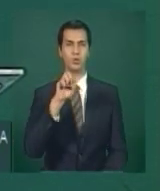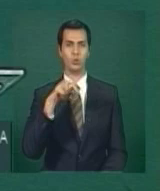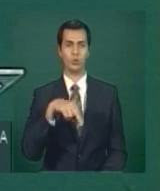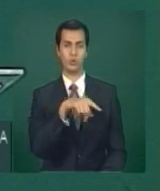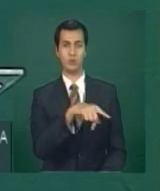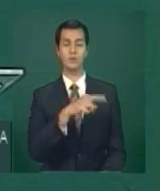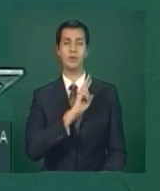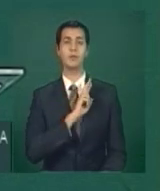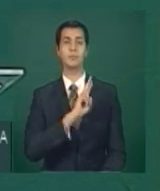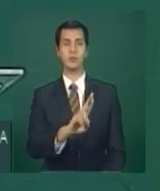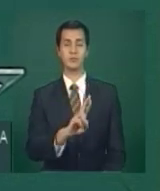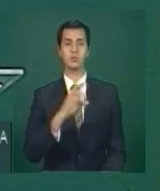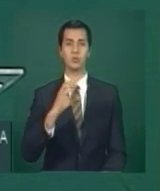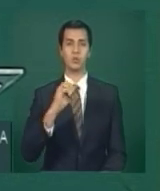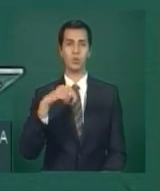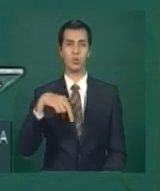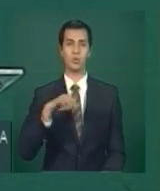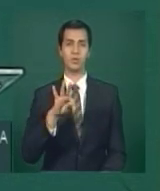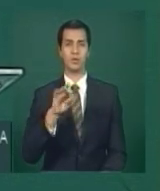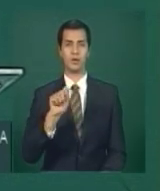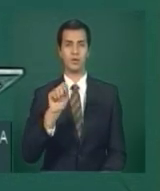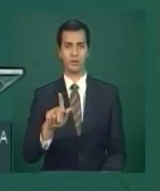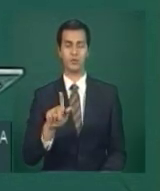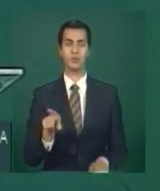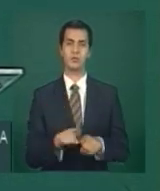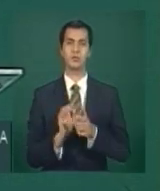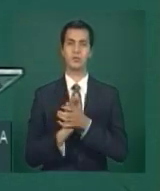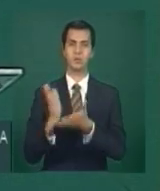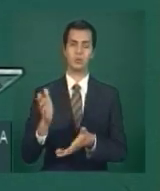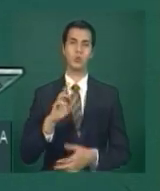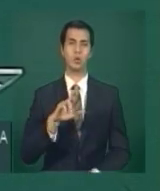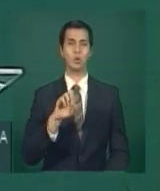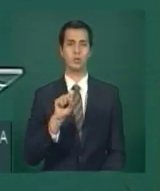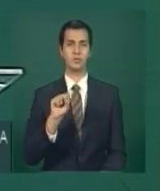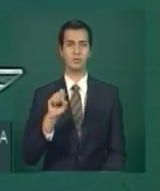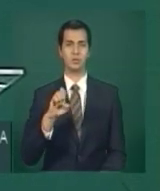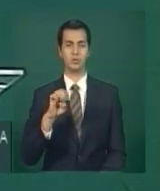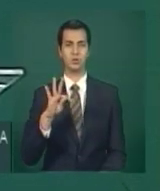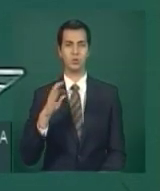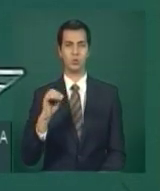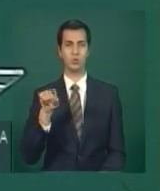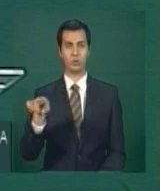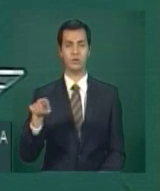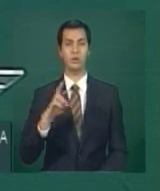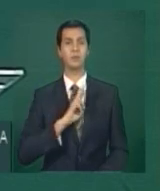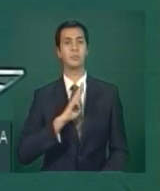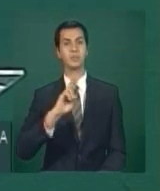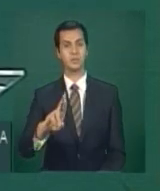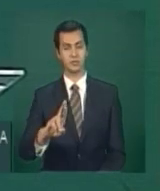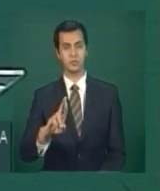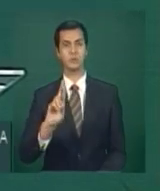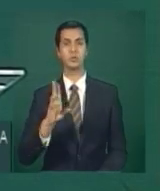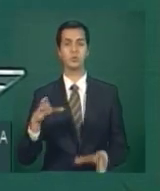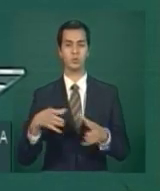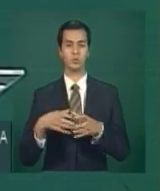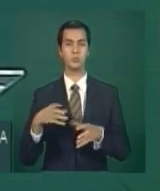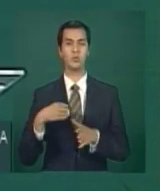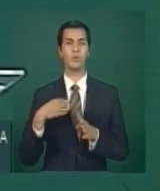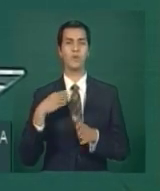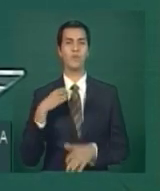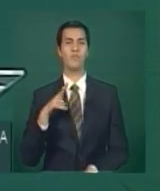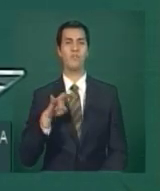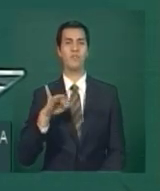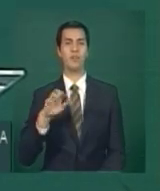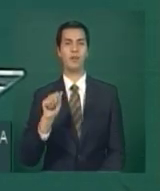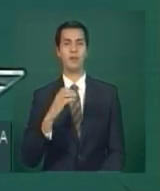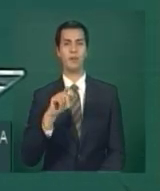Contag. O senhor Romário Rosseto, representante da Via Campesina. Senhor Roberto